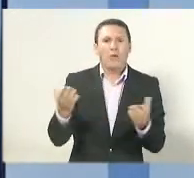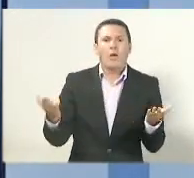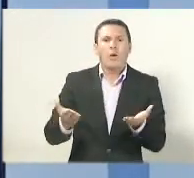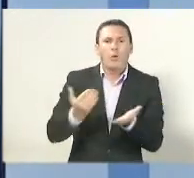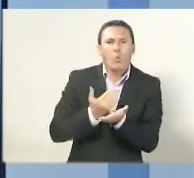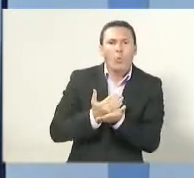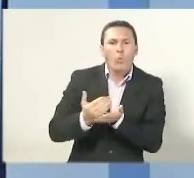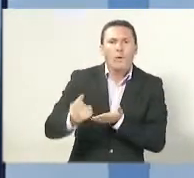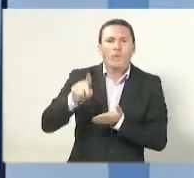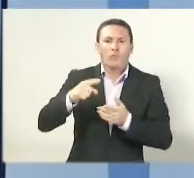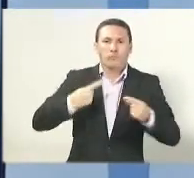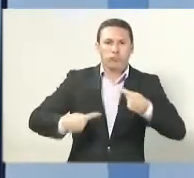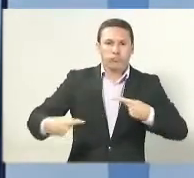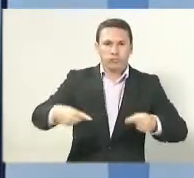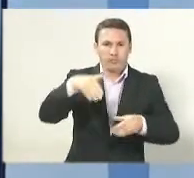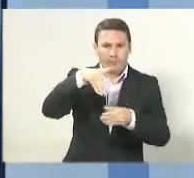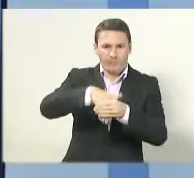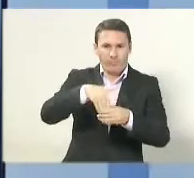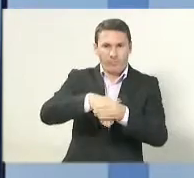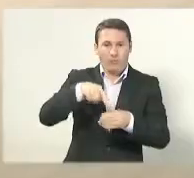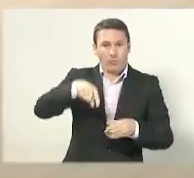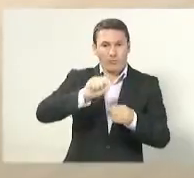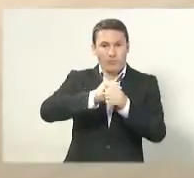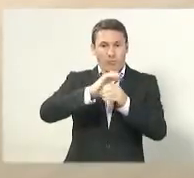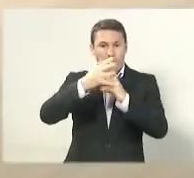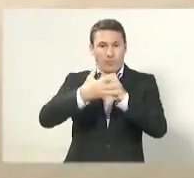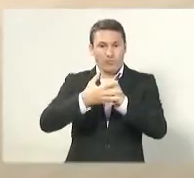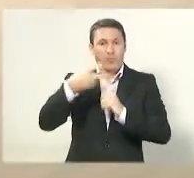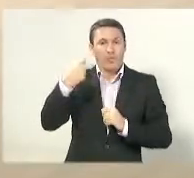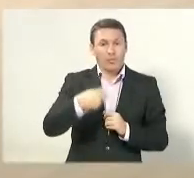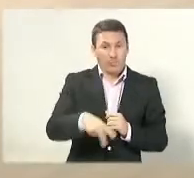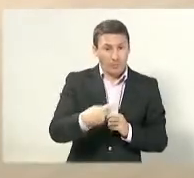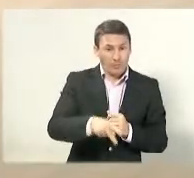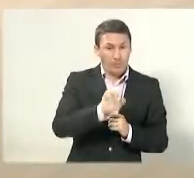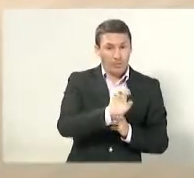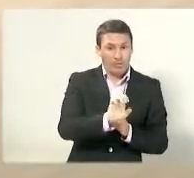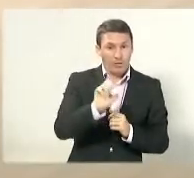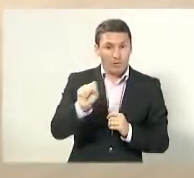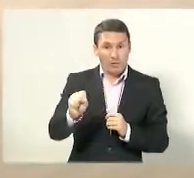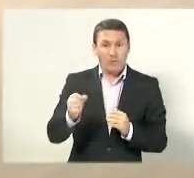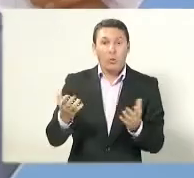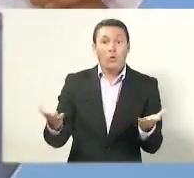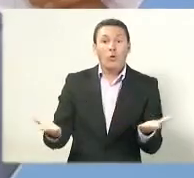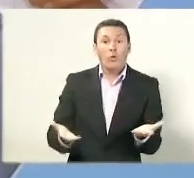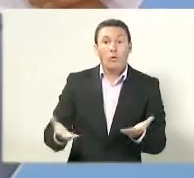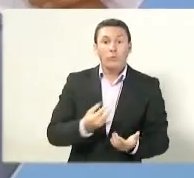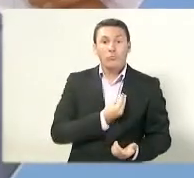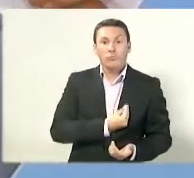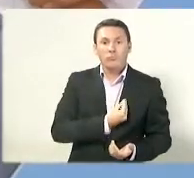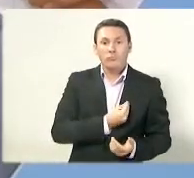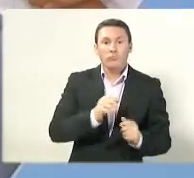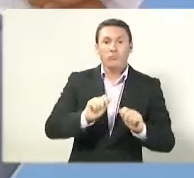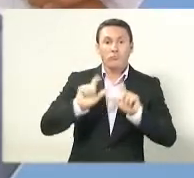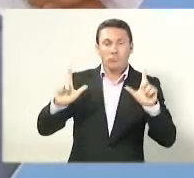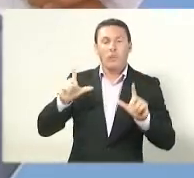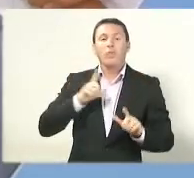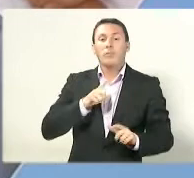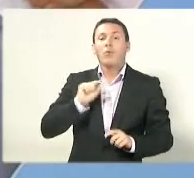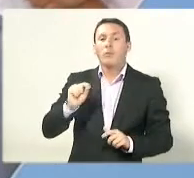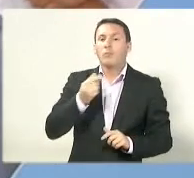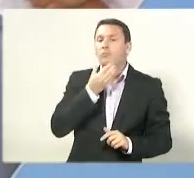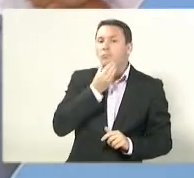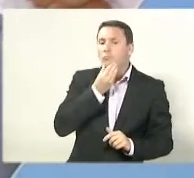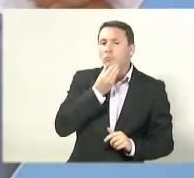Estão aqui comigo os candidatos Roberto Carlos do PT, Paulo Artung do PMDB, Renato Casagrande do